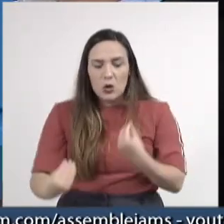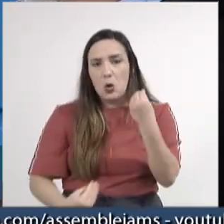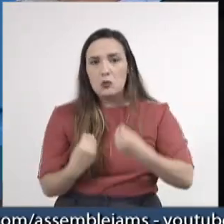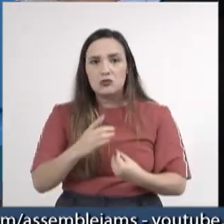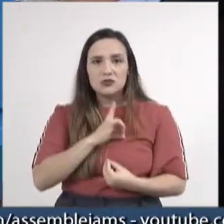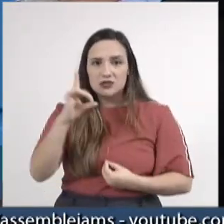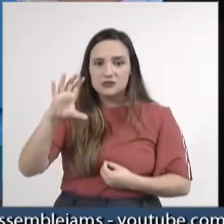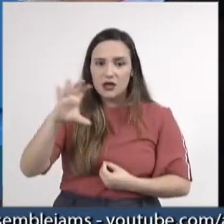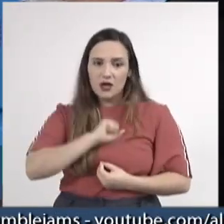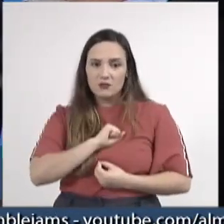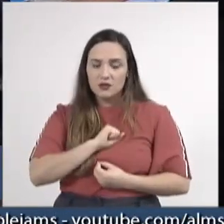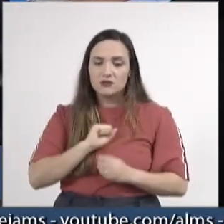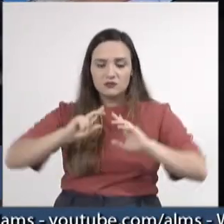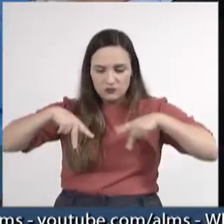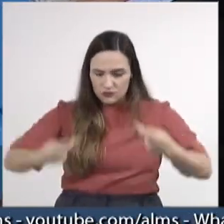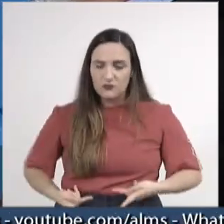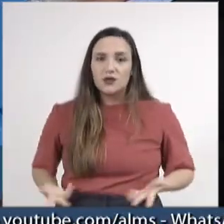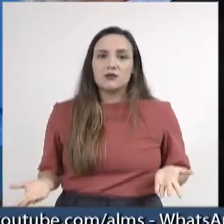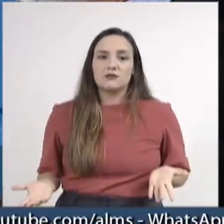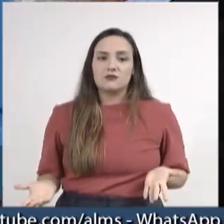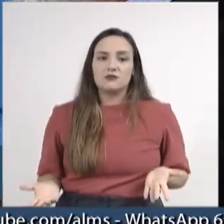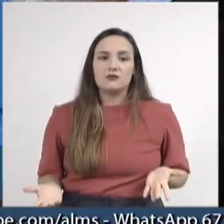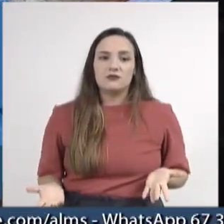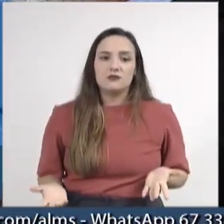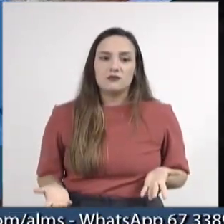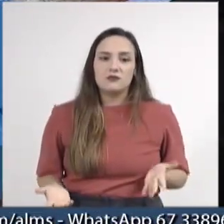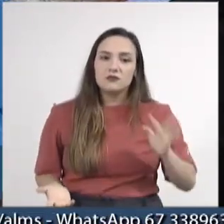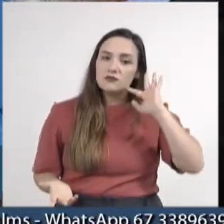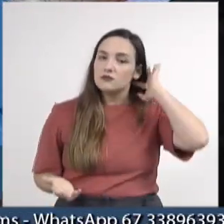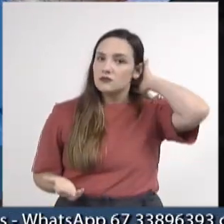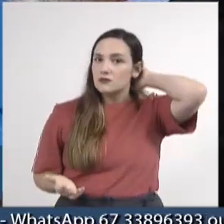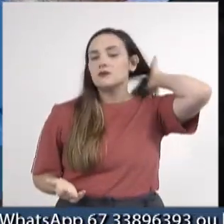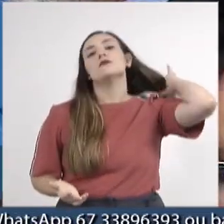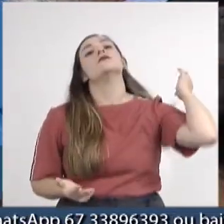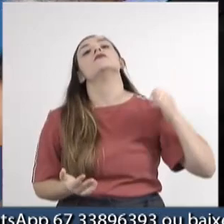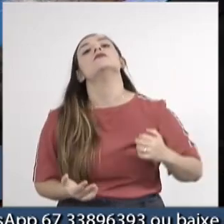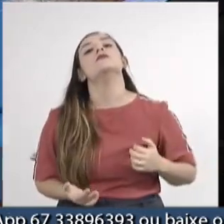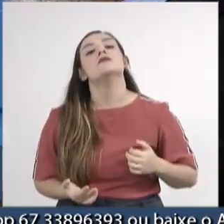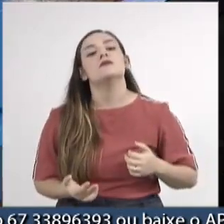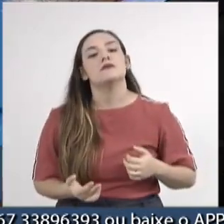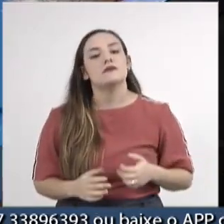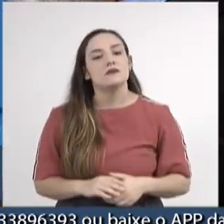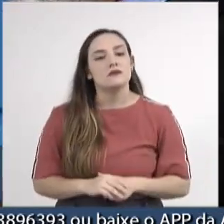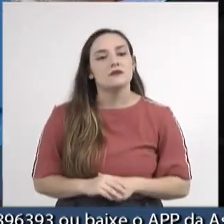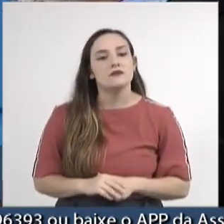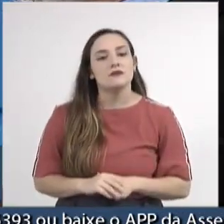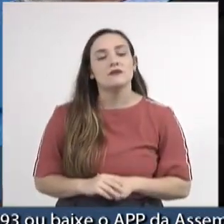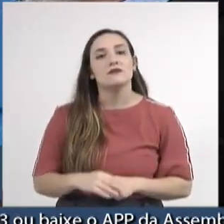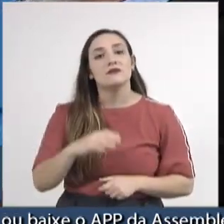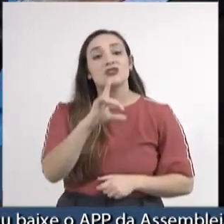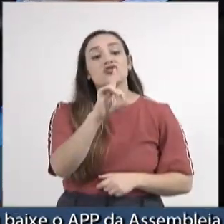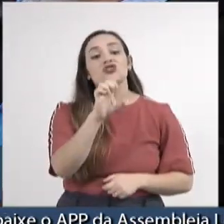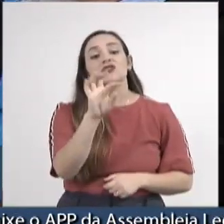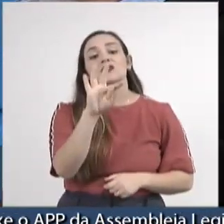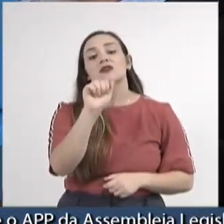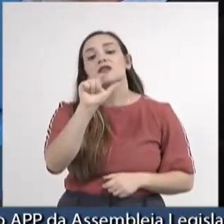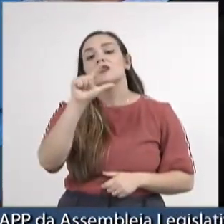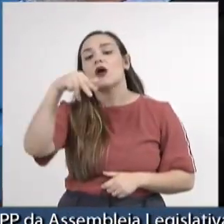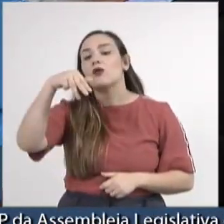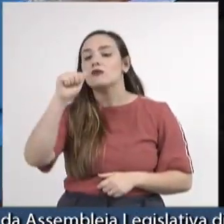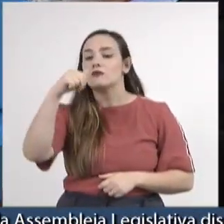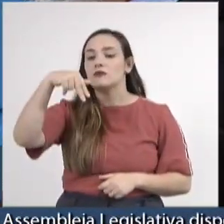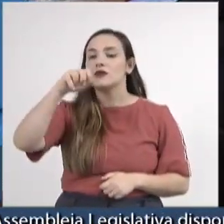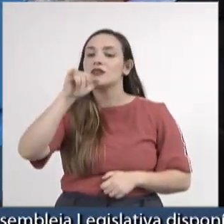do amor que ele tem para com o ser humano, usou a expressão, Deus usou a palavra, Ele usou a palavra de tal maneira, Deus